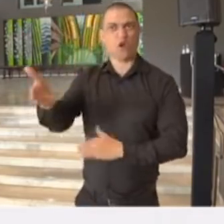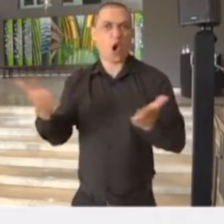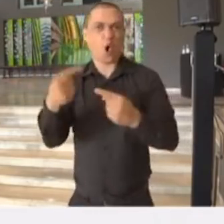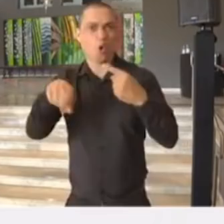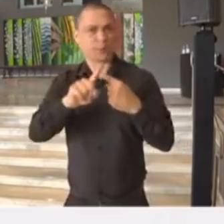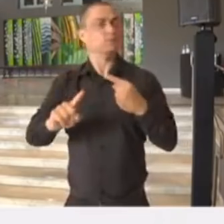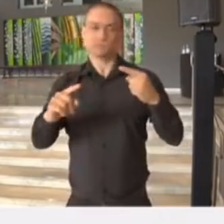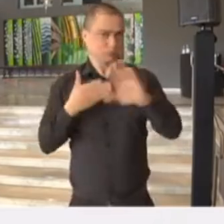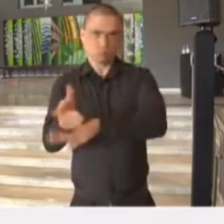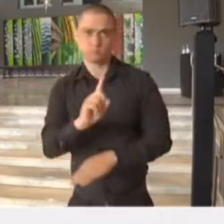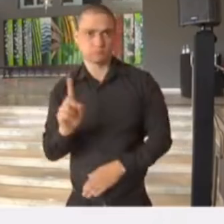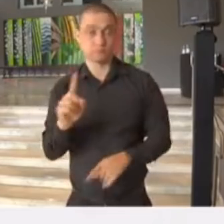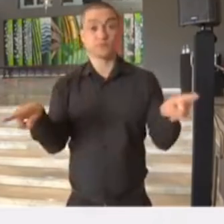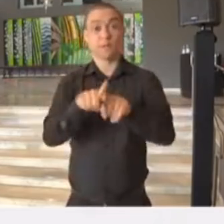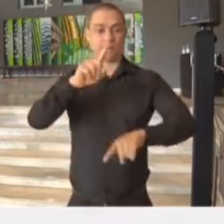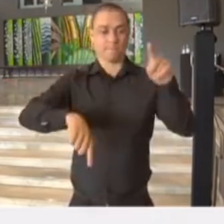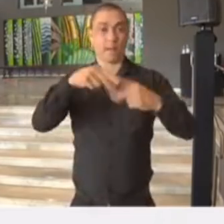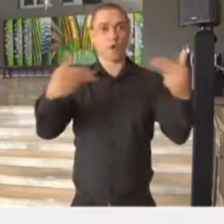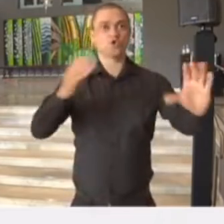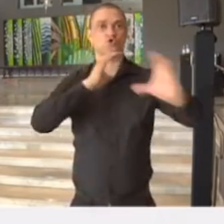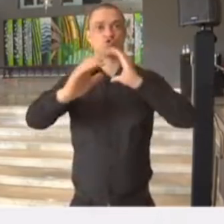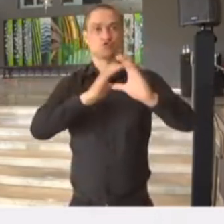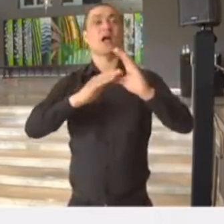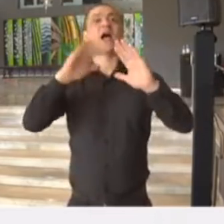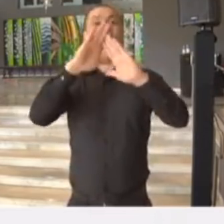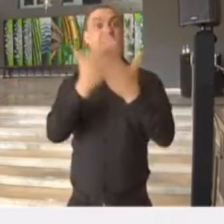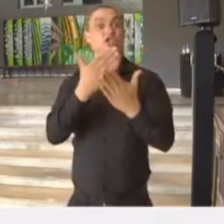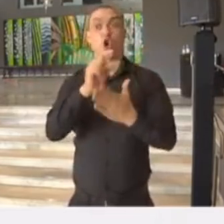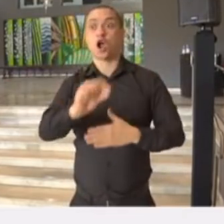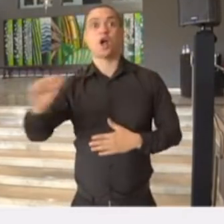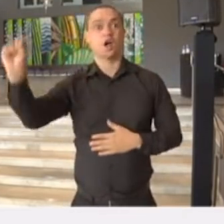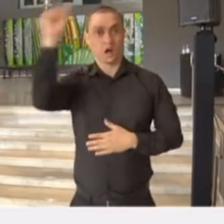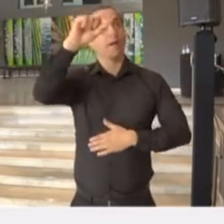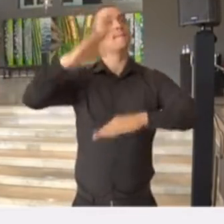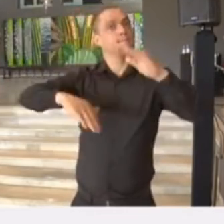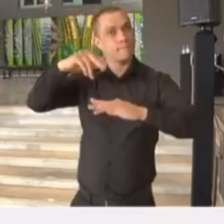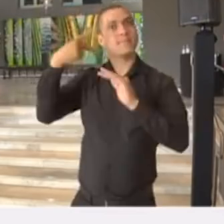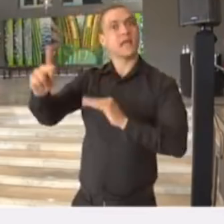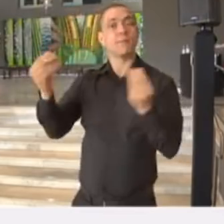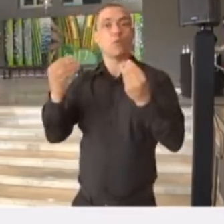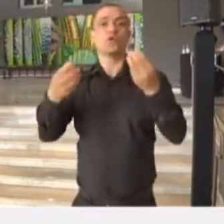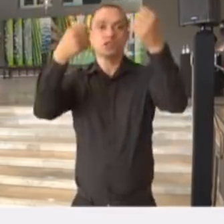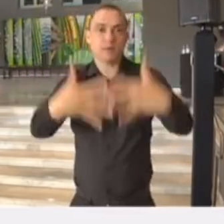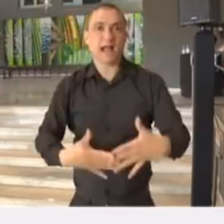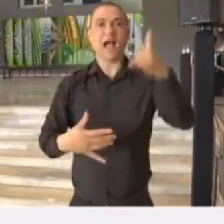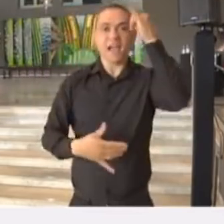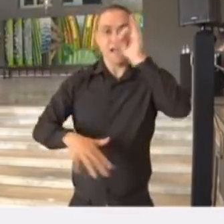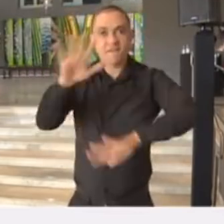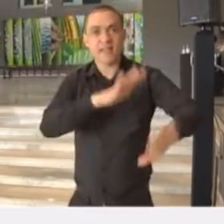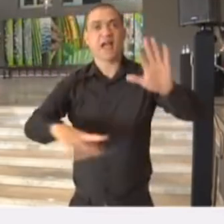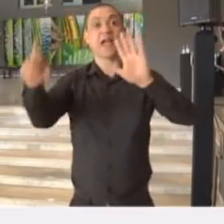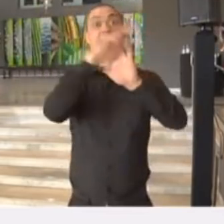circulando, produzir materiais de comunicação, todas as instituições terão que ter, materiais produzidos, para falar de prevenção, para falar das suas